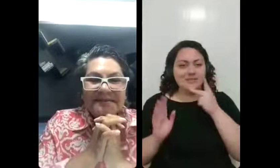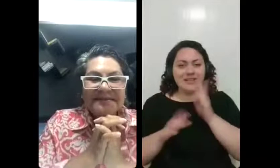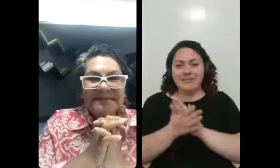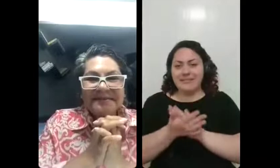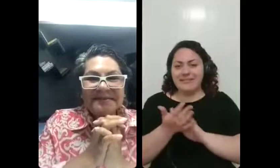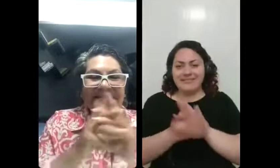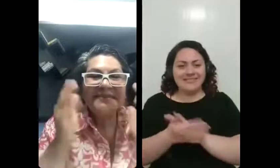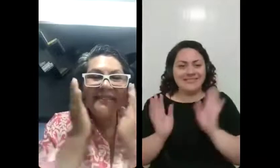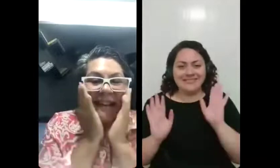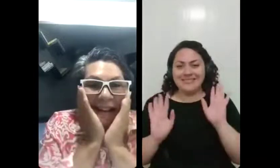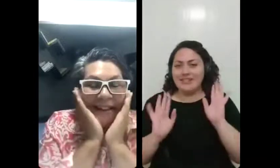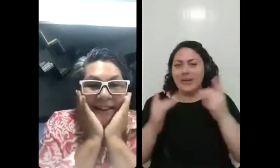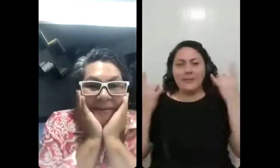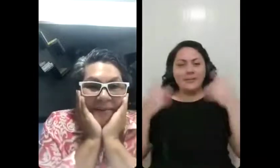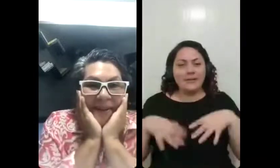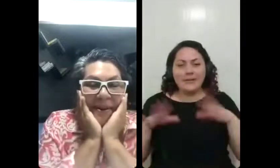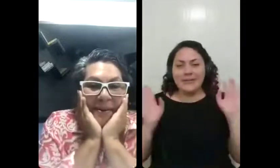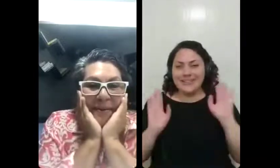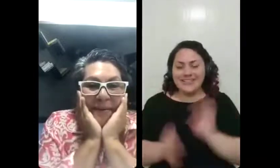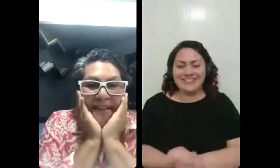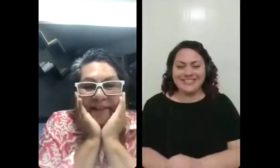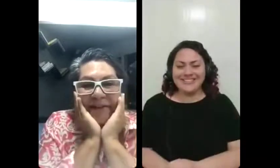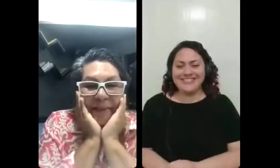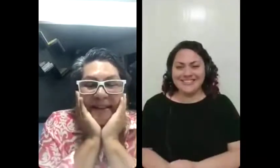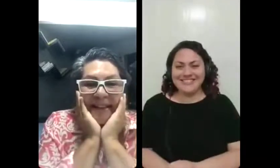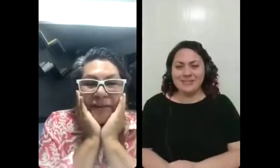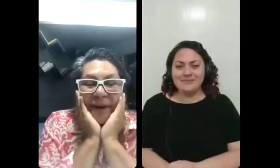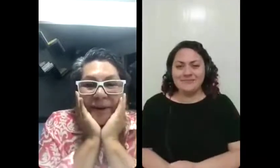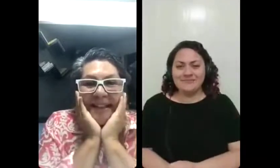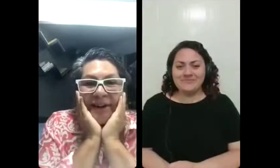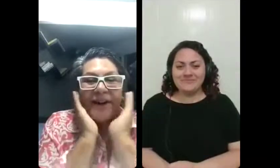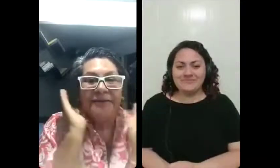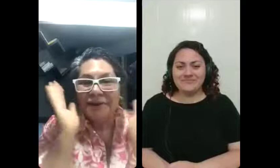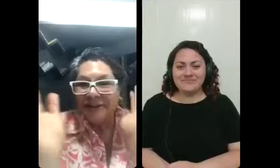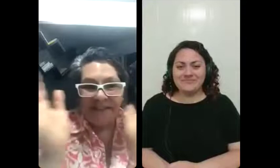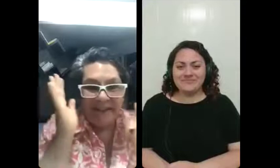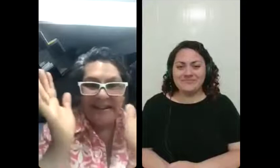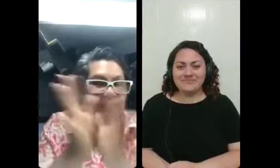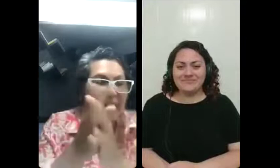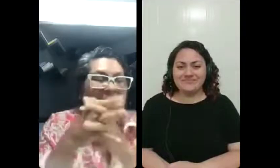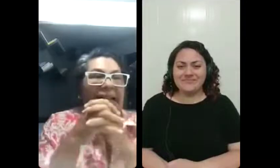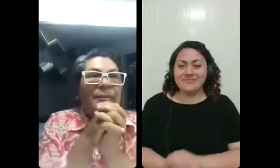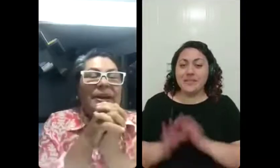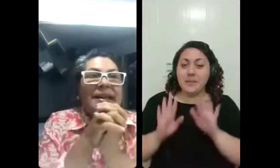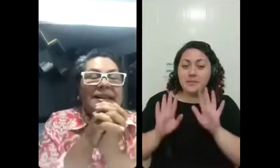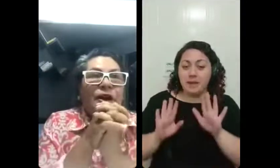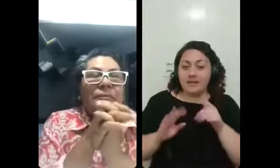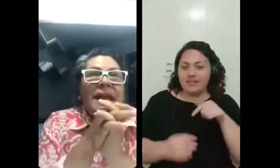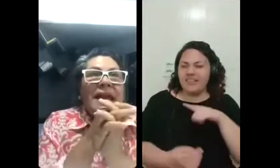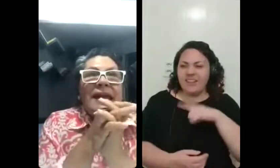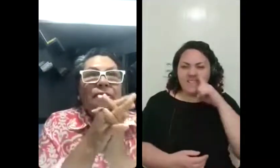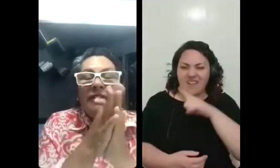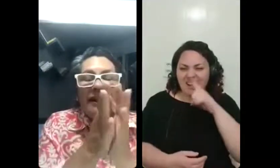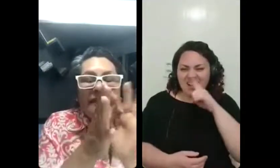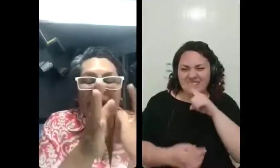já abandonei comentários. Simone? Mas eu tava depois agora, enquanto tava nessa falha, Ana, porque, assim, ó,